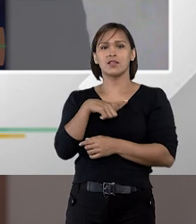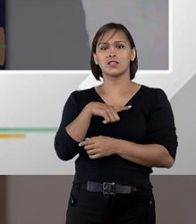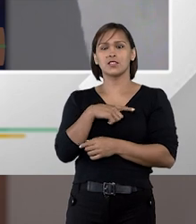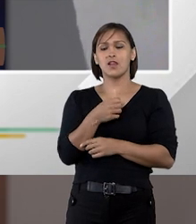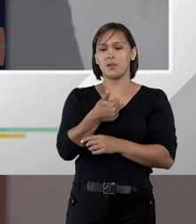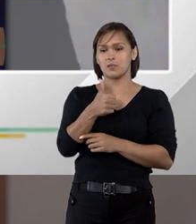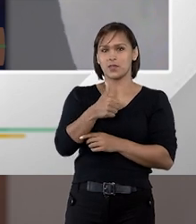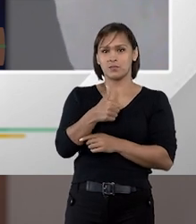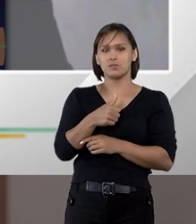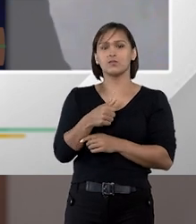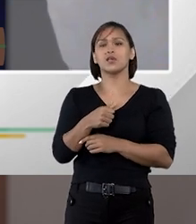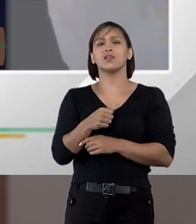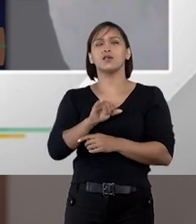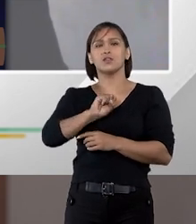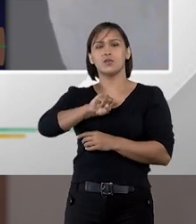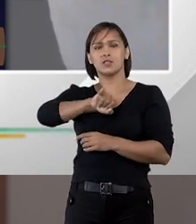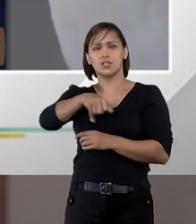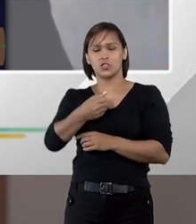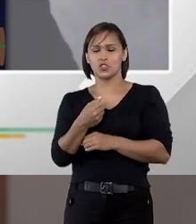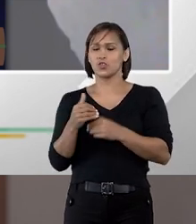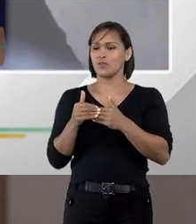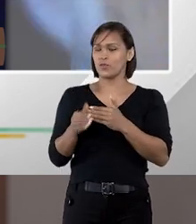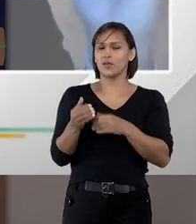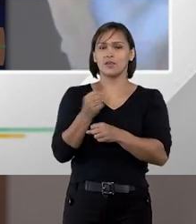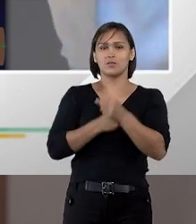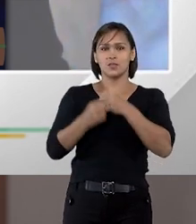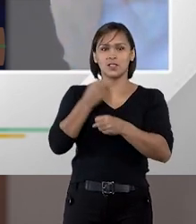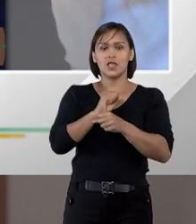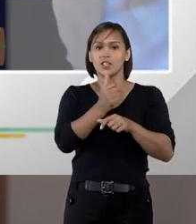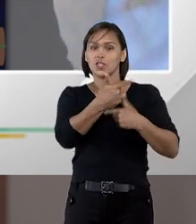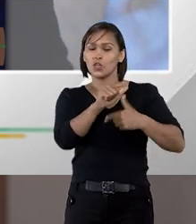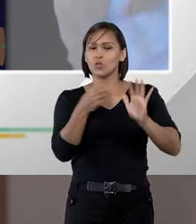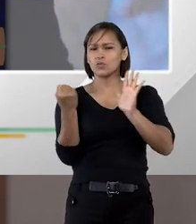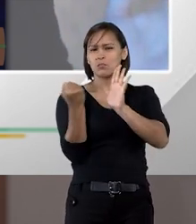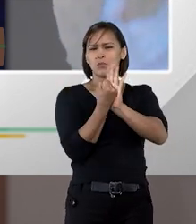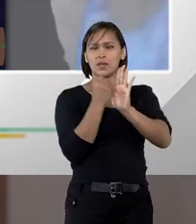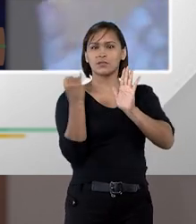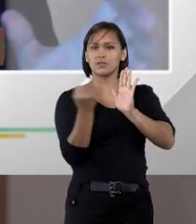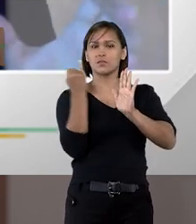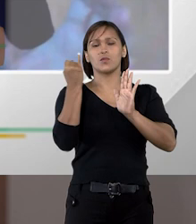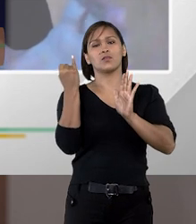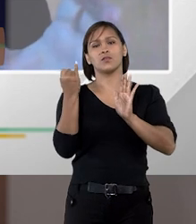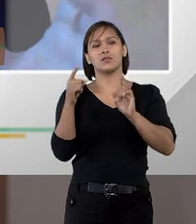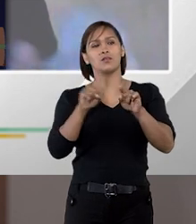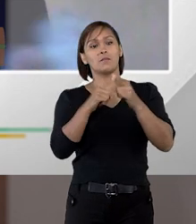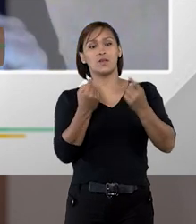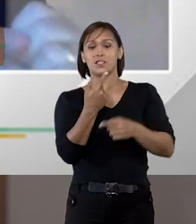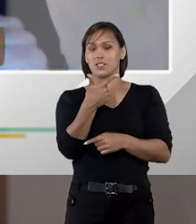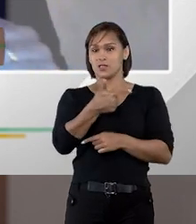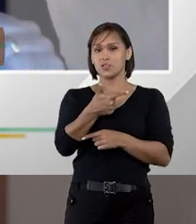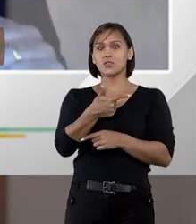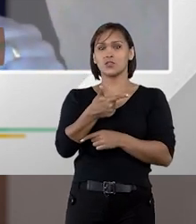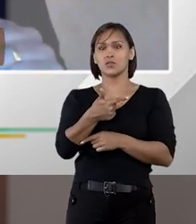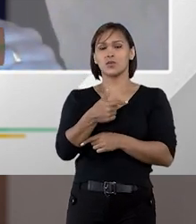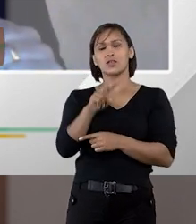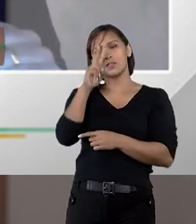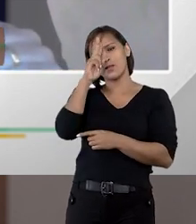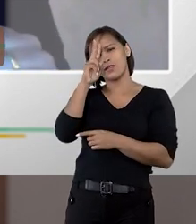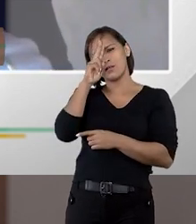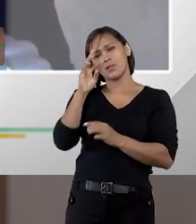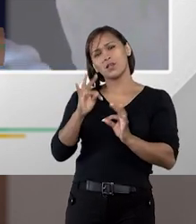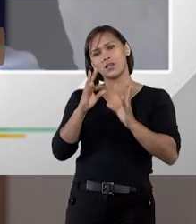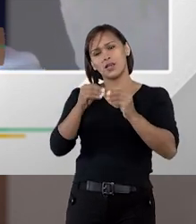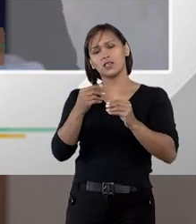a primeira jornada do STJ no ano passado e claro tivemos outros marcos importantes mas pelo menos esses dois pontos eu